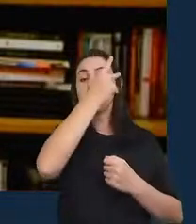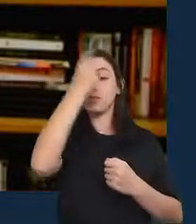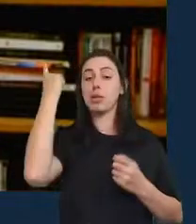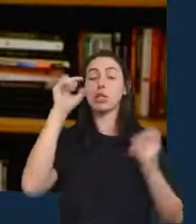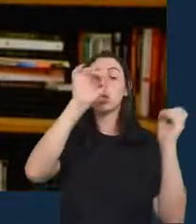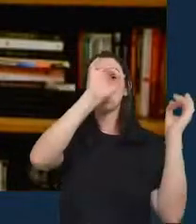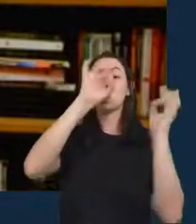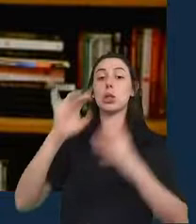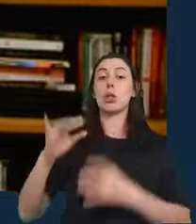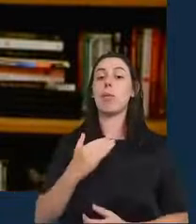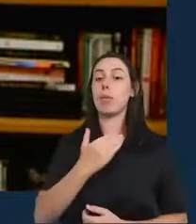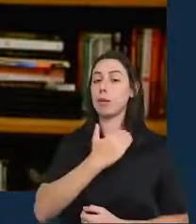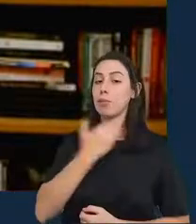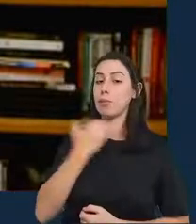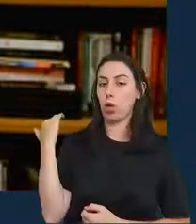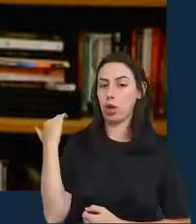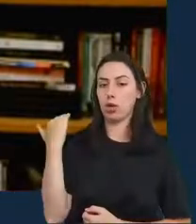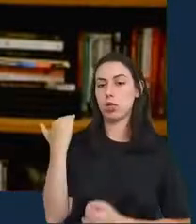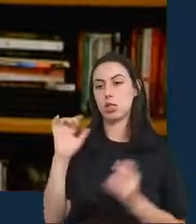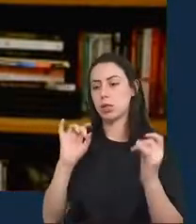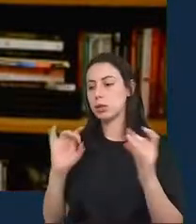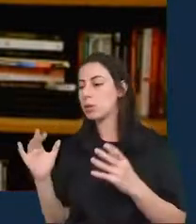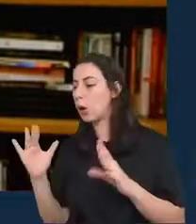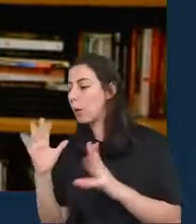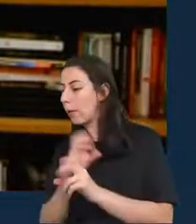feito esse modelo, a gente conseguiu estimar